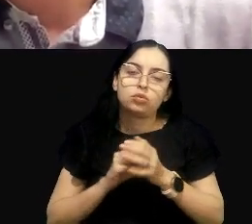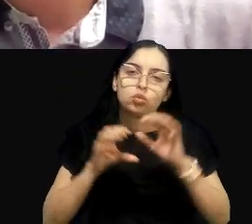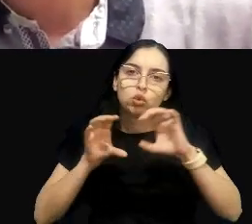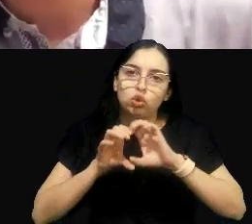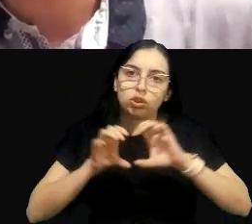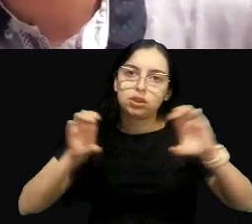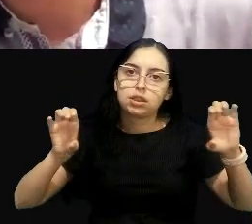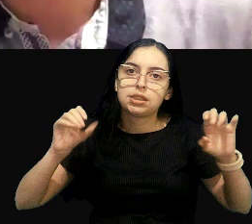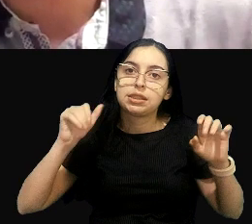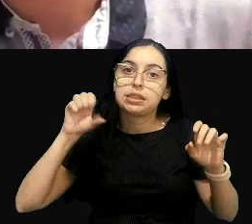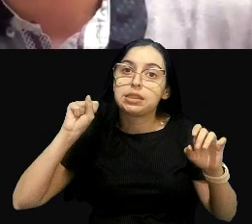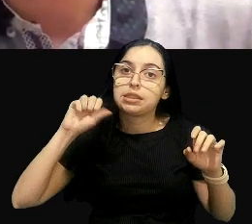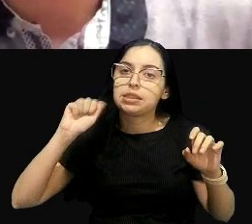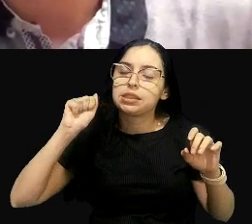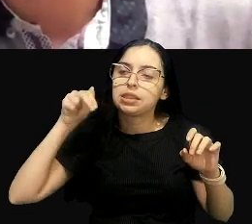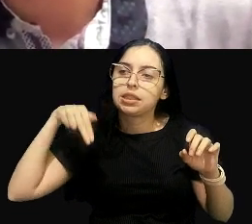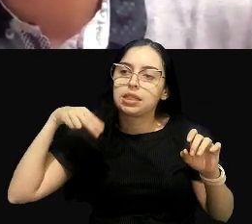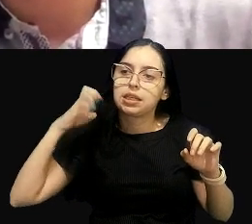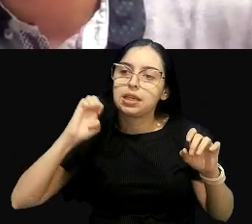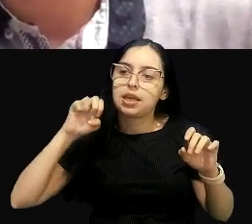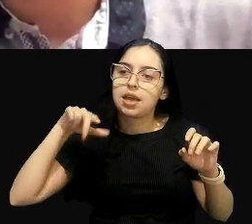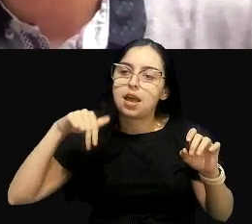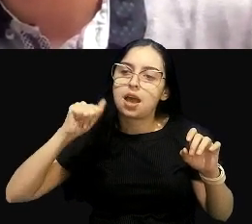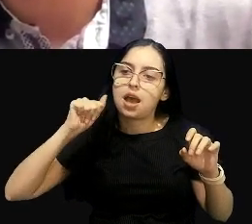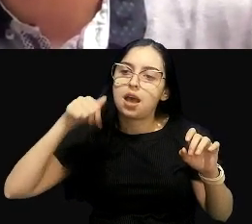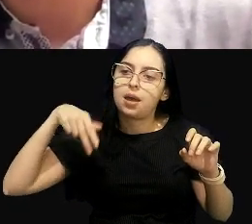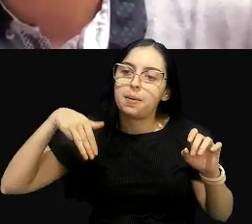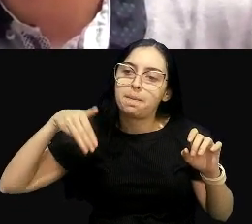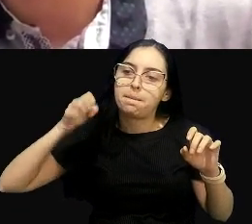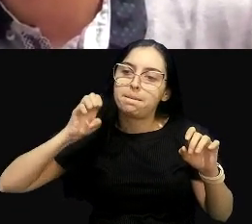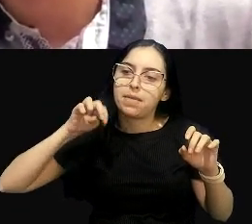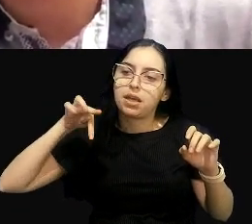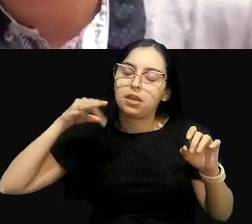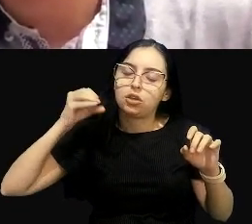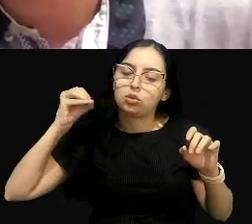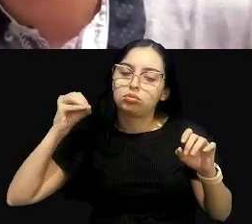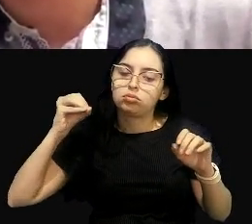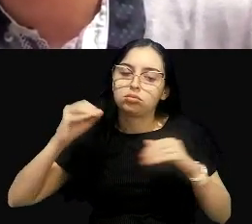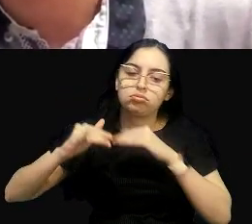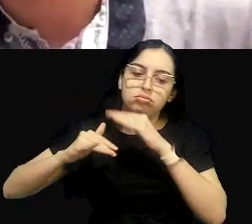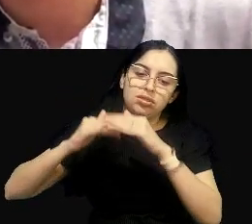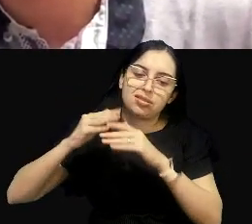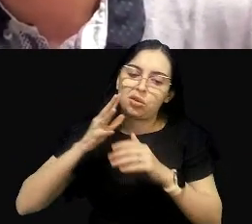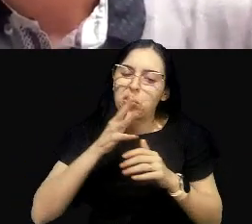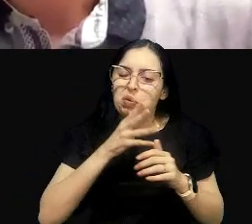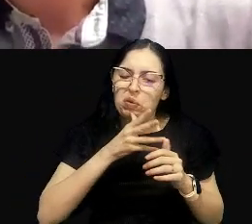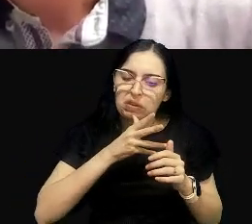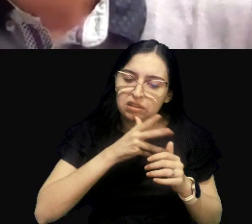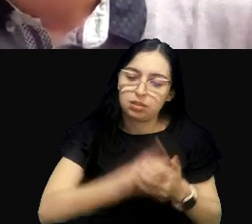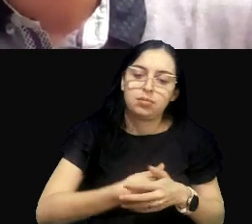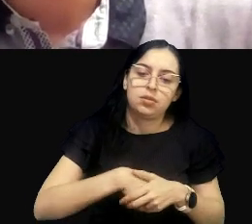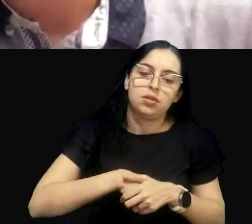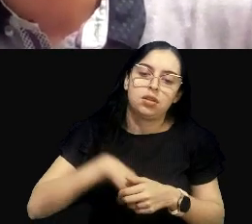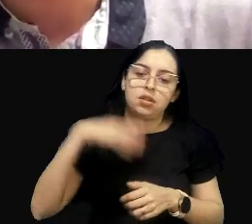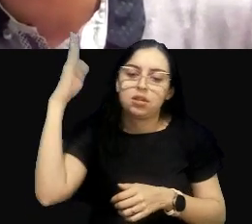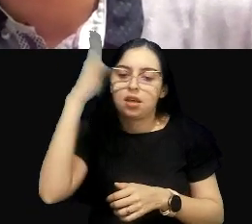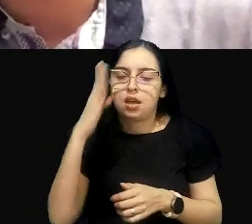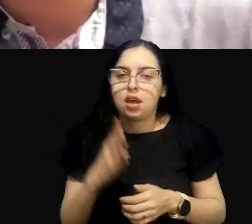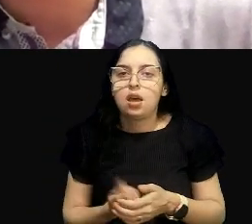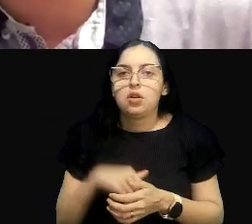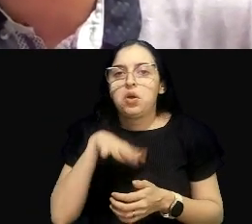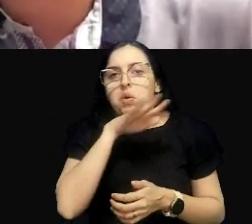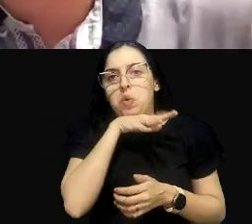é um grande, é uma situação que gera degradação da qualidade da água no Brasil. A gente,